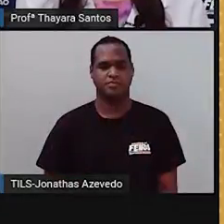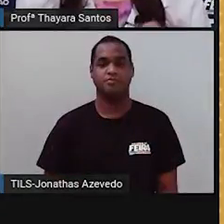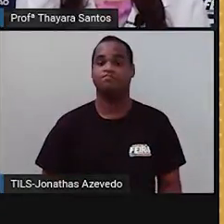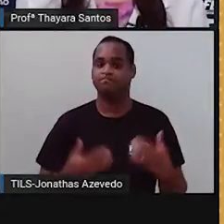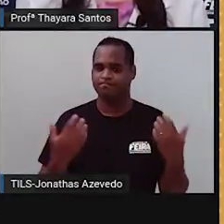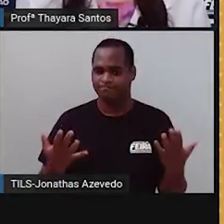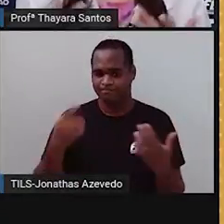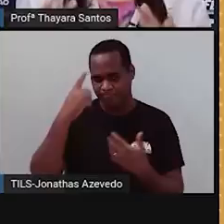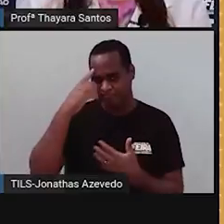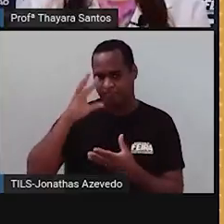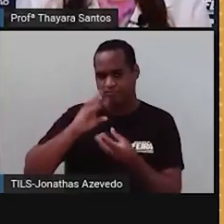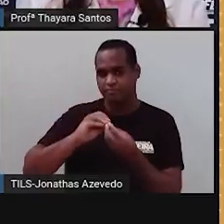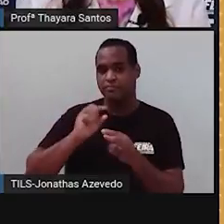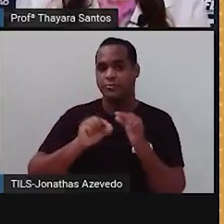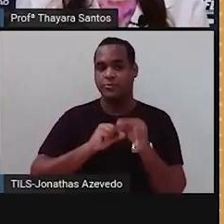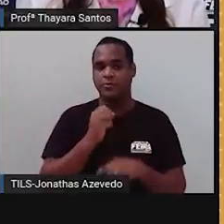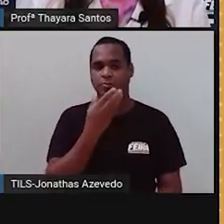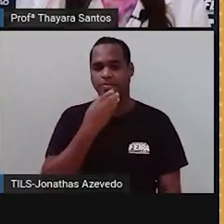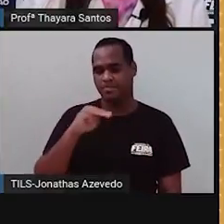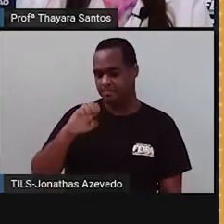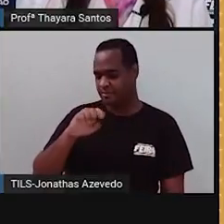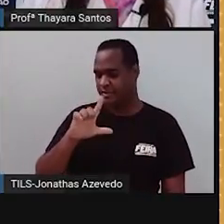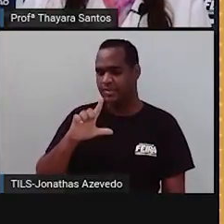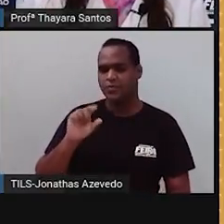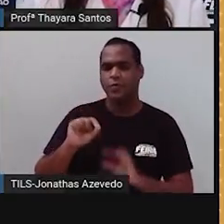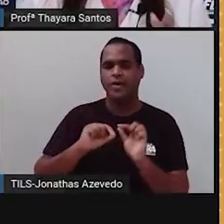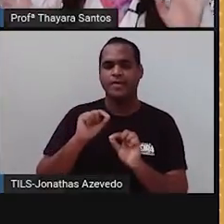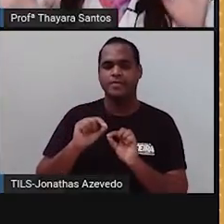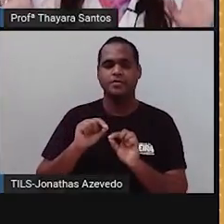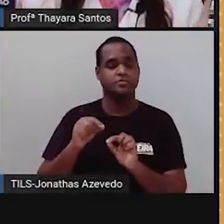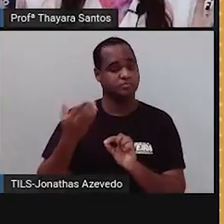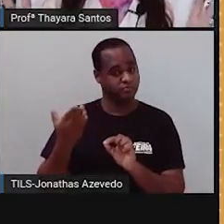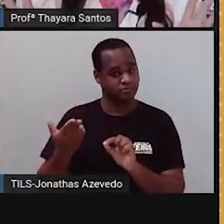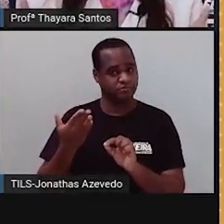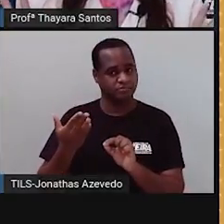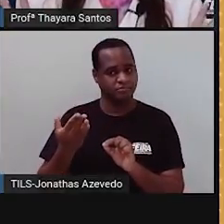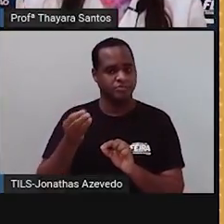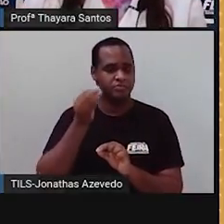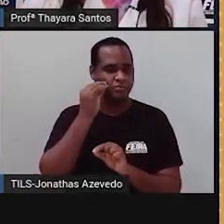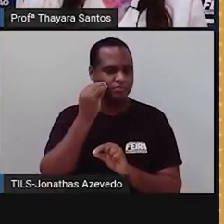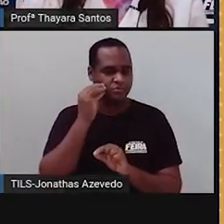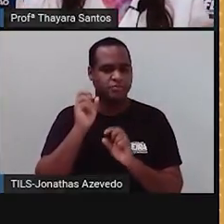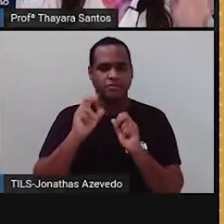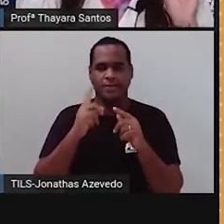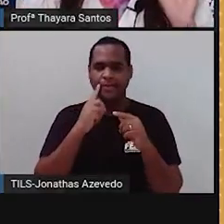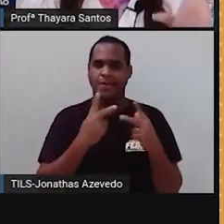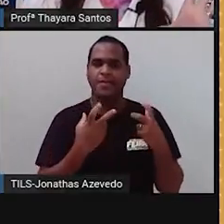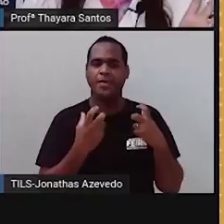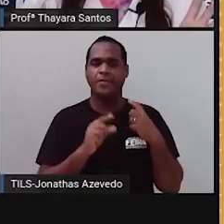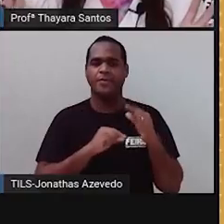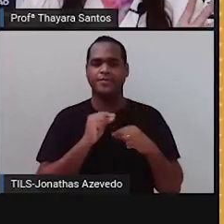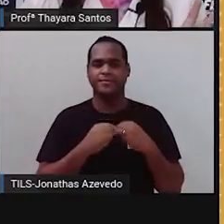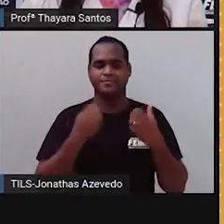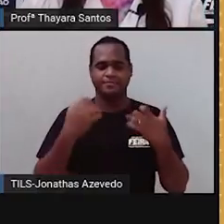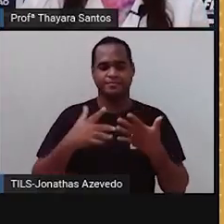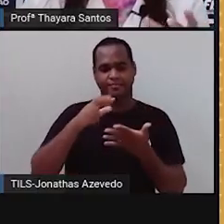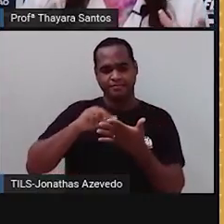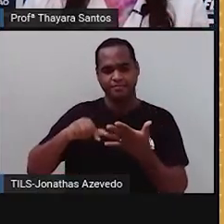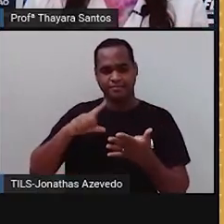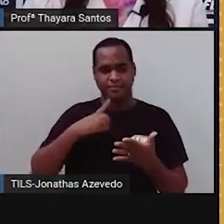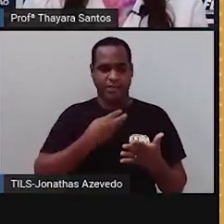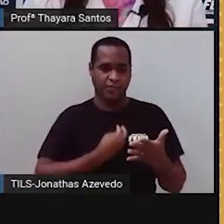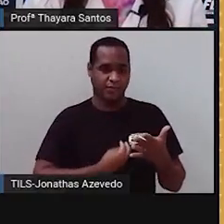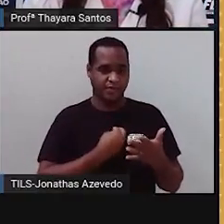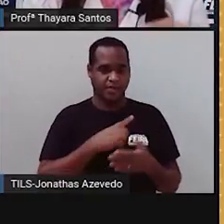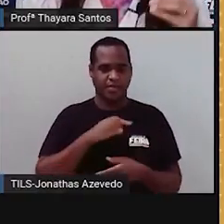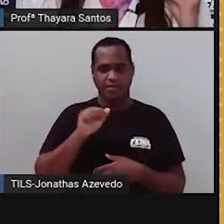Então, qual foi a conclusão que Mender chegou com esse experimento? Ele percebeu o seguinte, os fatores que hoje a gente sabe que são